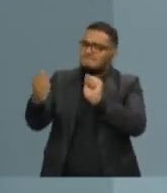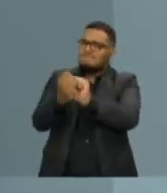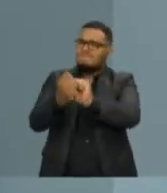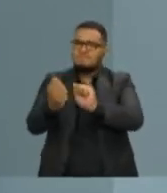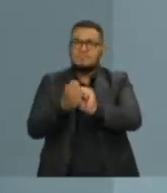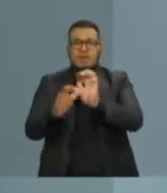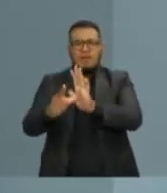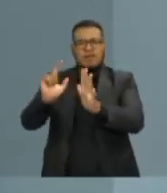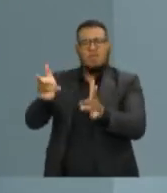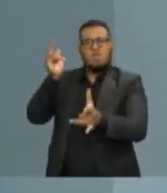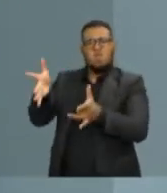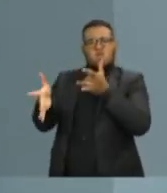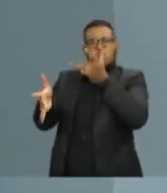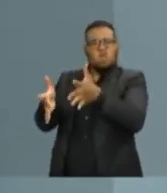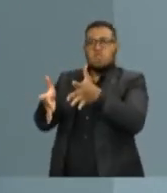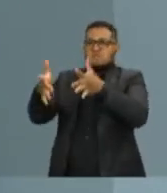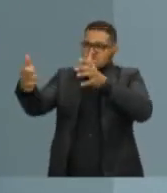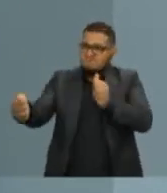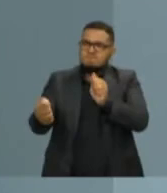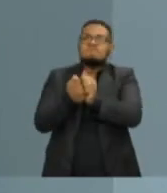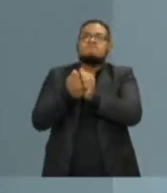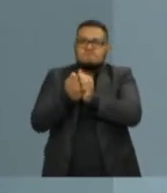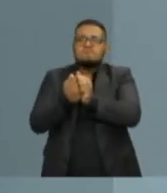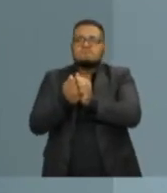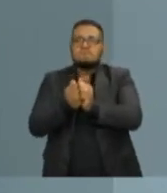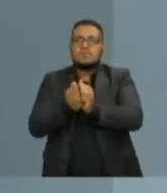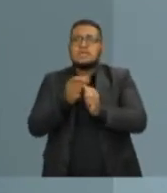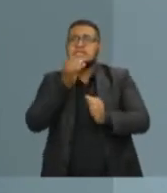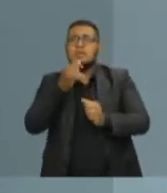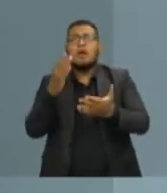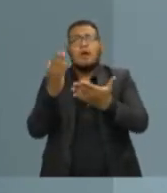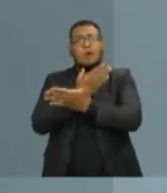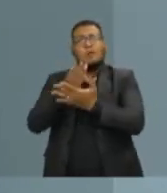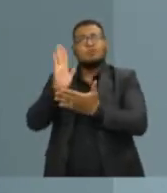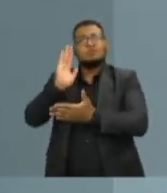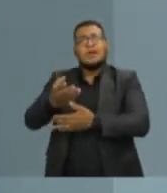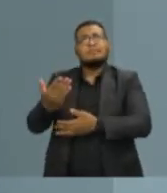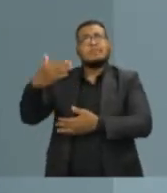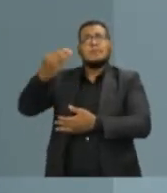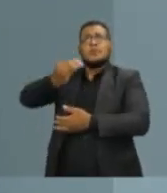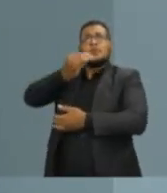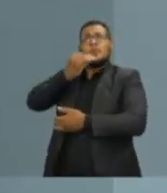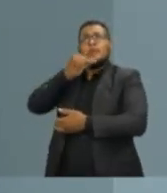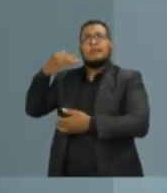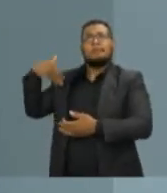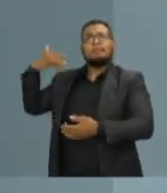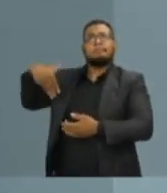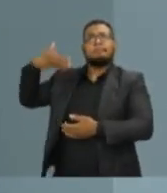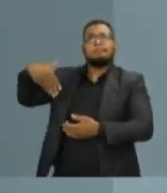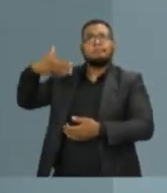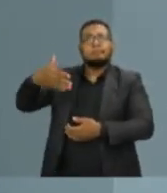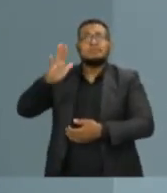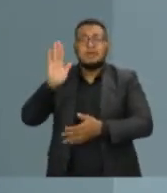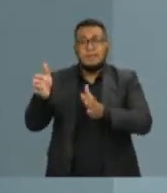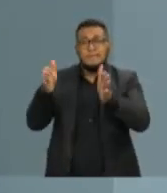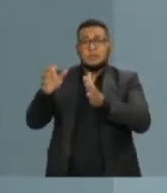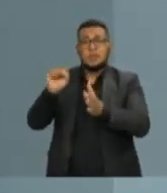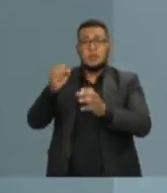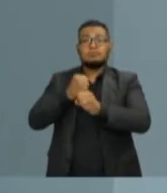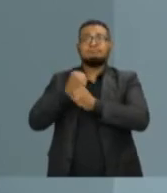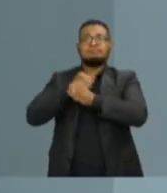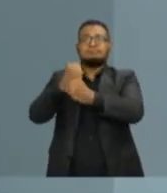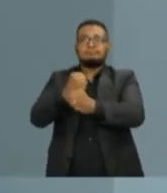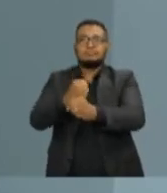abandonados. Outros já tiveram essa oportunidade, o próprio candidato já teve, desempenhou o seu mandato durante oito anos. E você sabe o